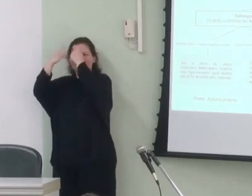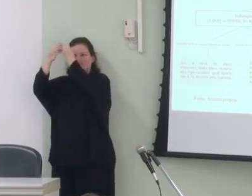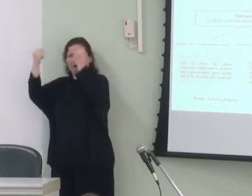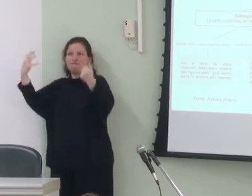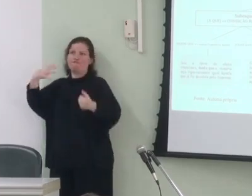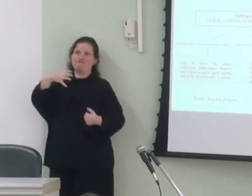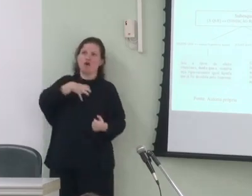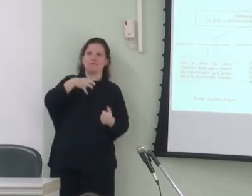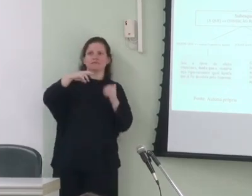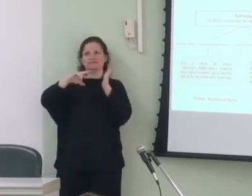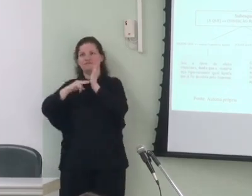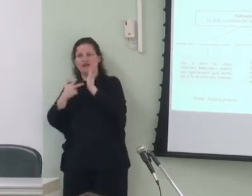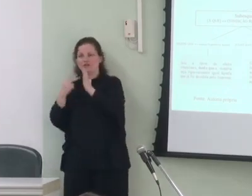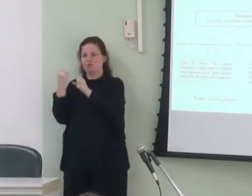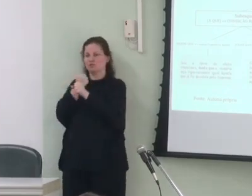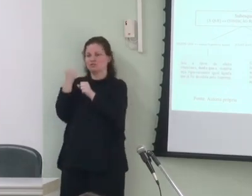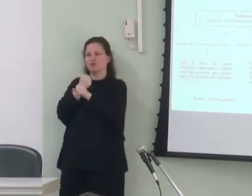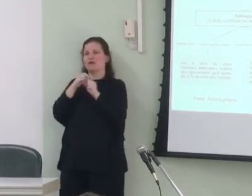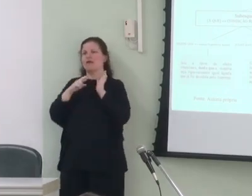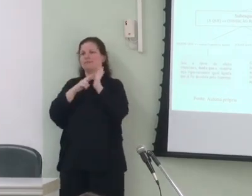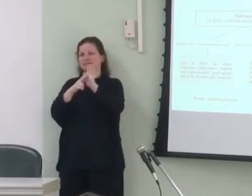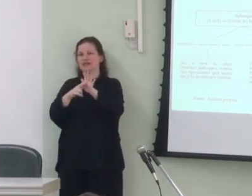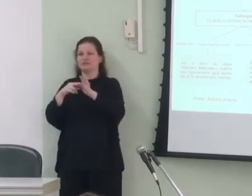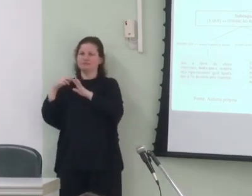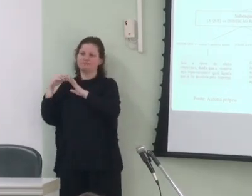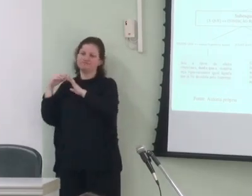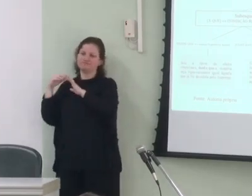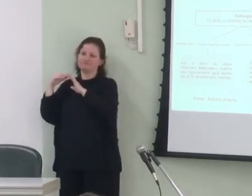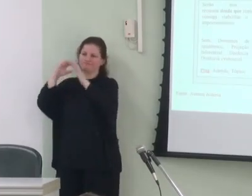das construções representadas nos elos de herança